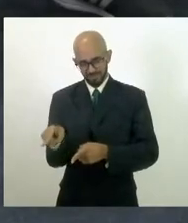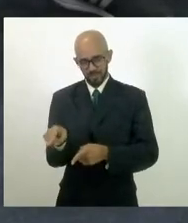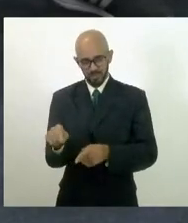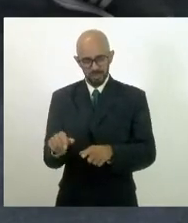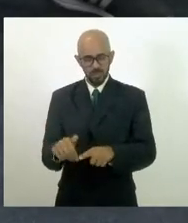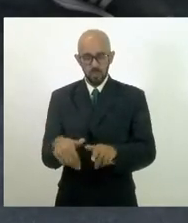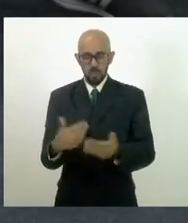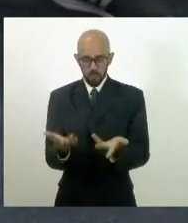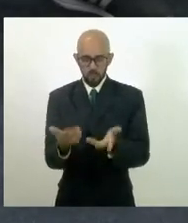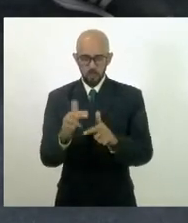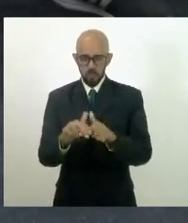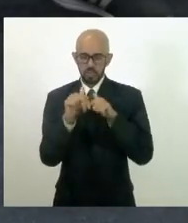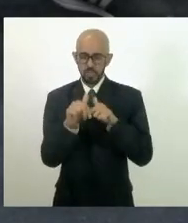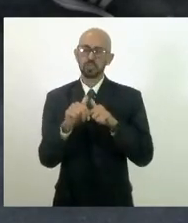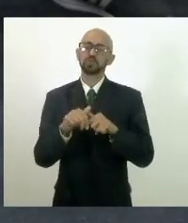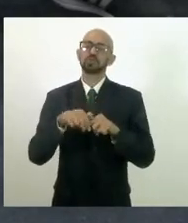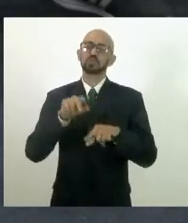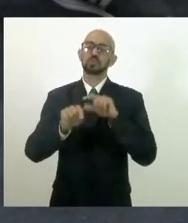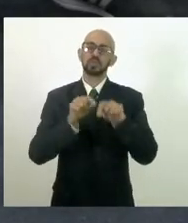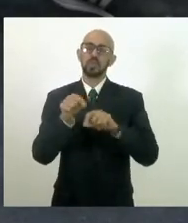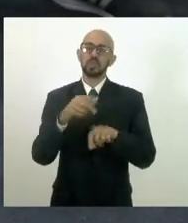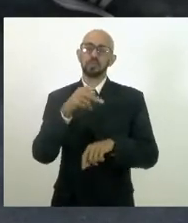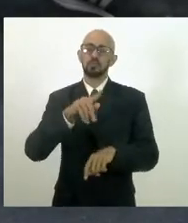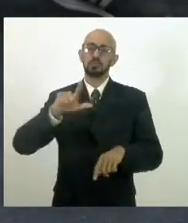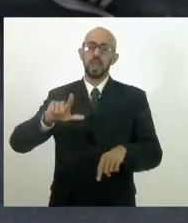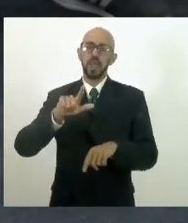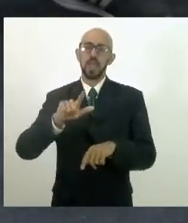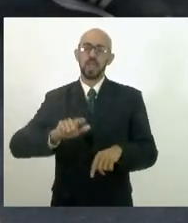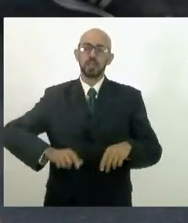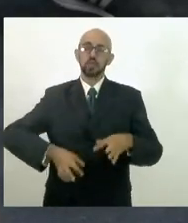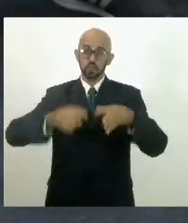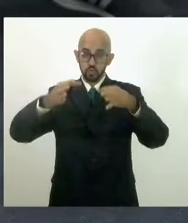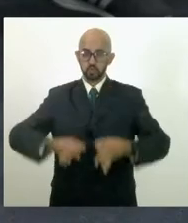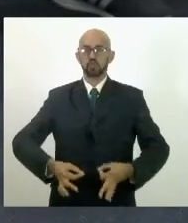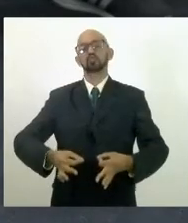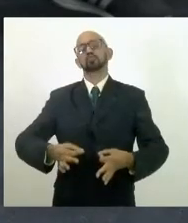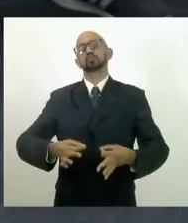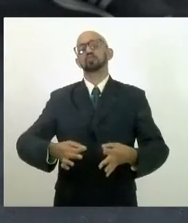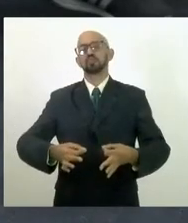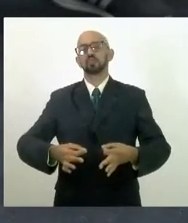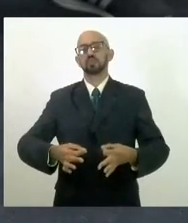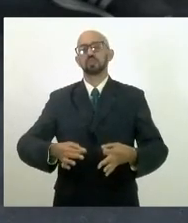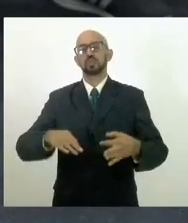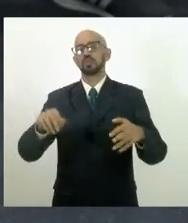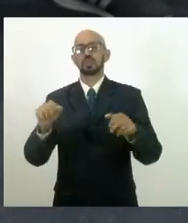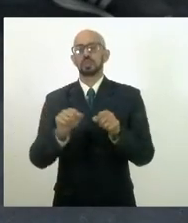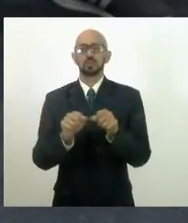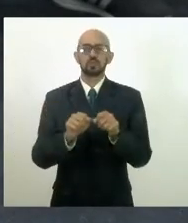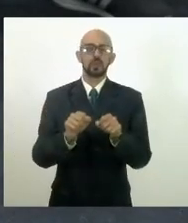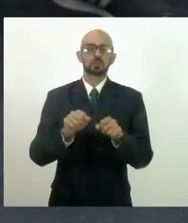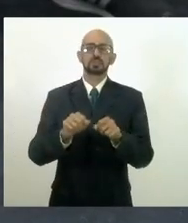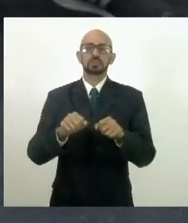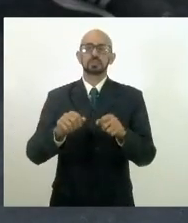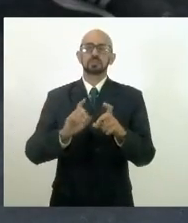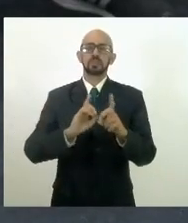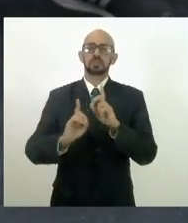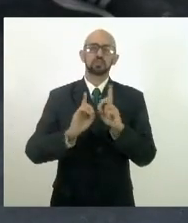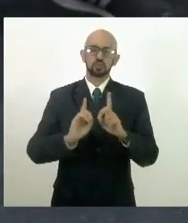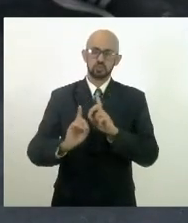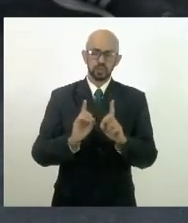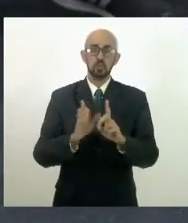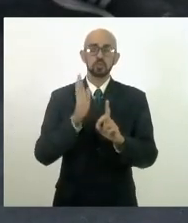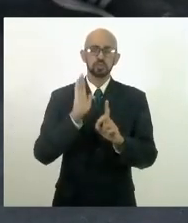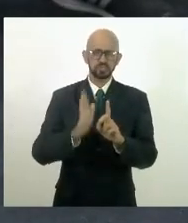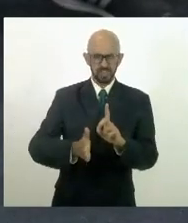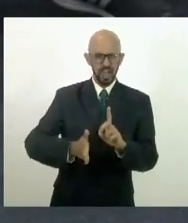colocando aqui é um PL justo, que é um PL que foi debatido e discutido dentro